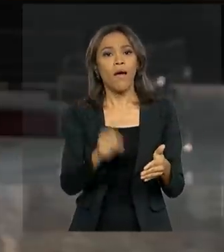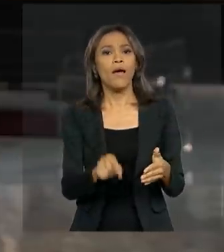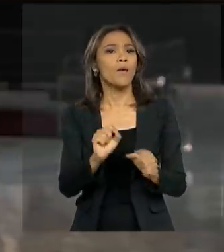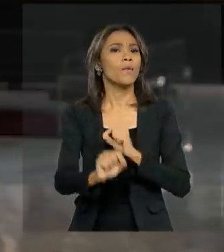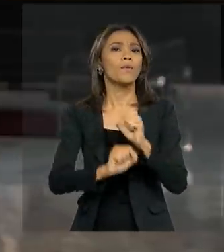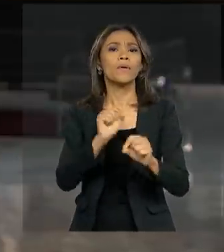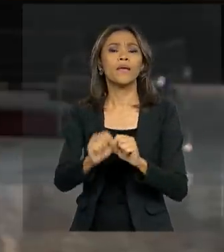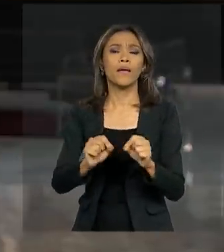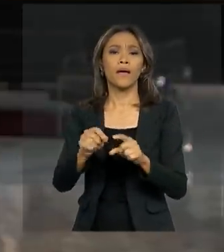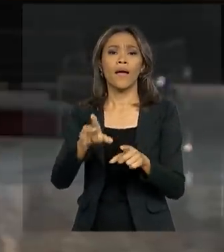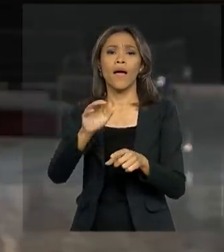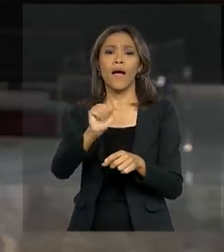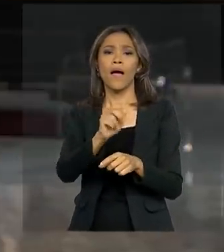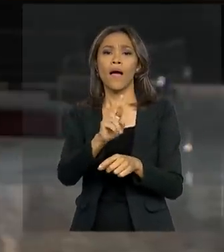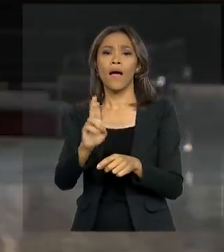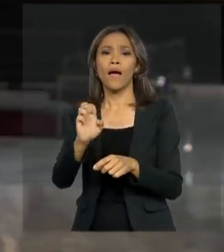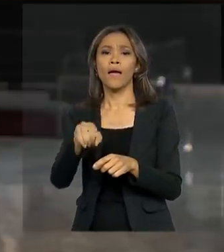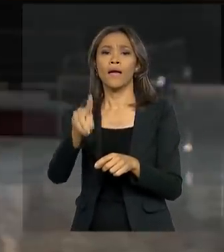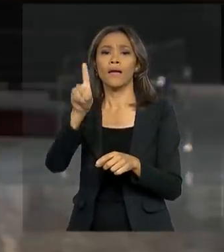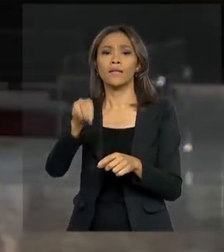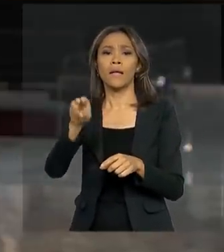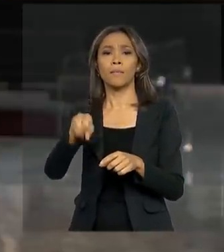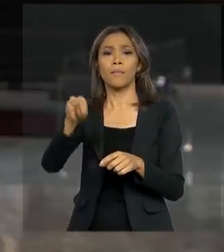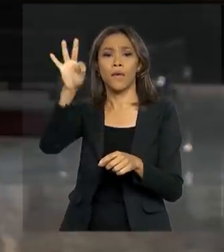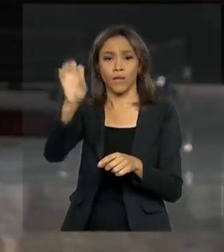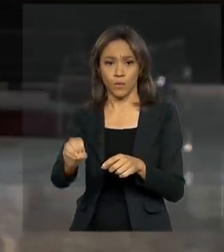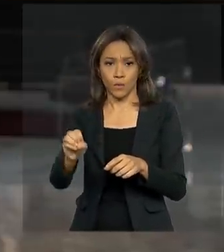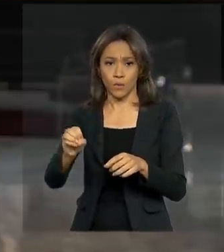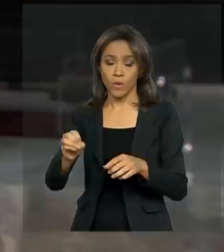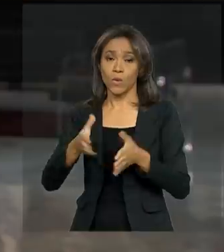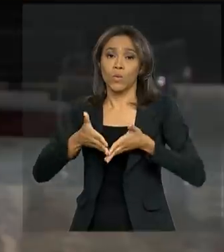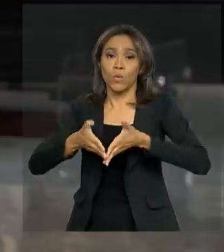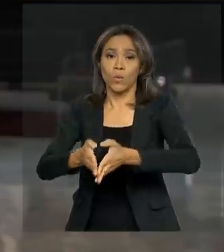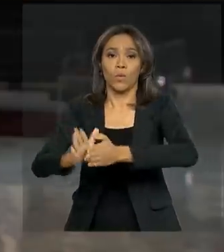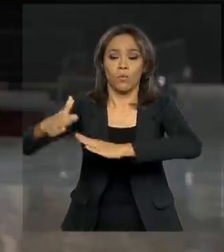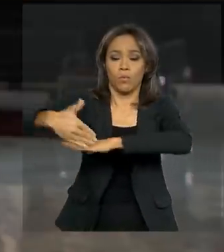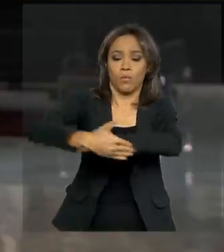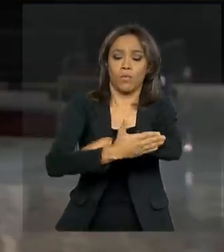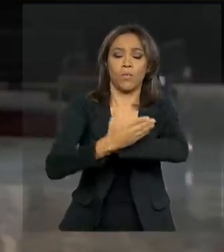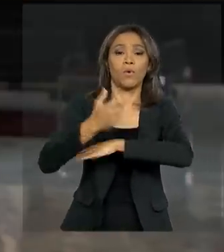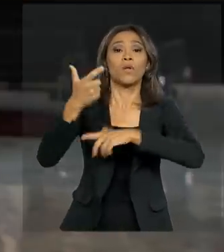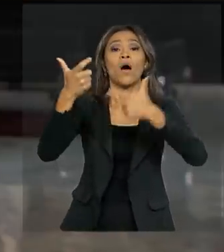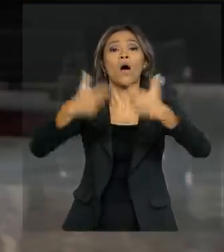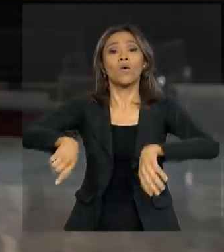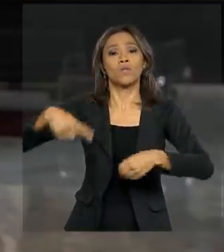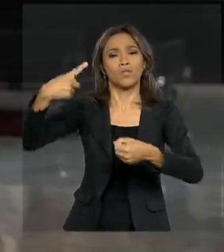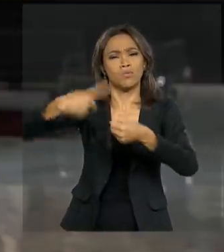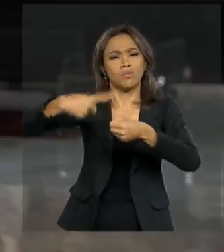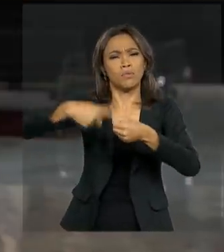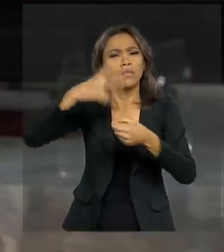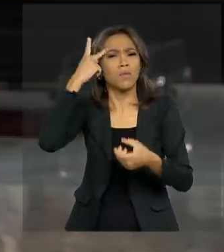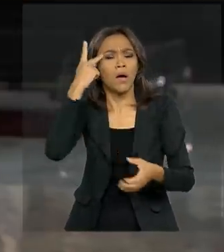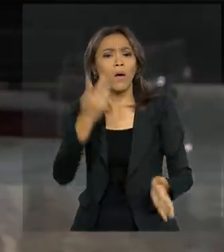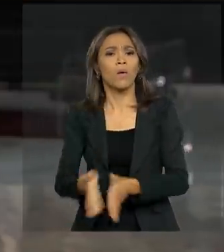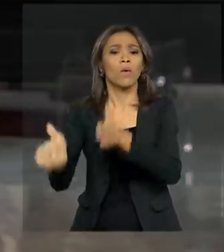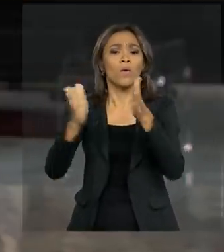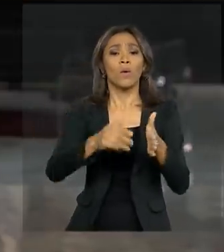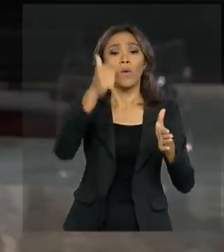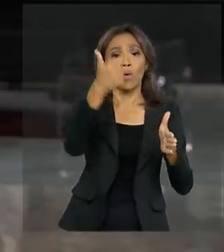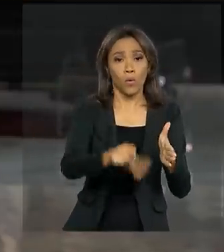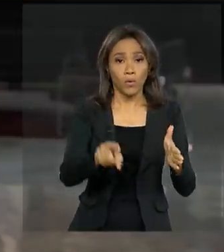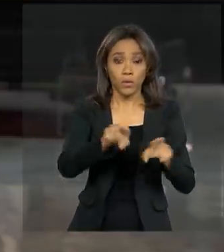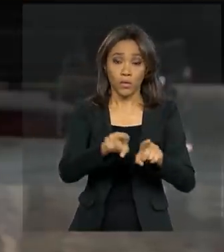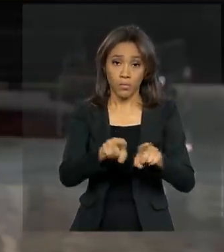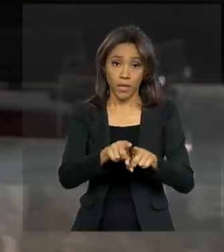terminal de granéis líquidos no Porto de Santos. O governo também deve incluir o leilão de radiofrequência de quinta geração,